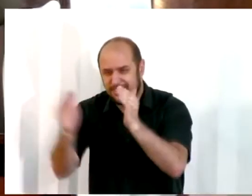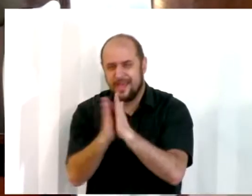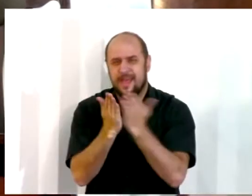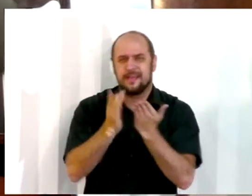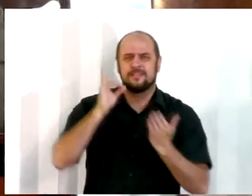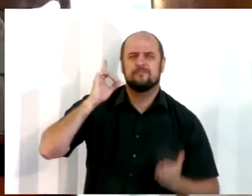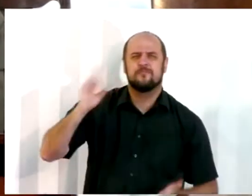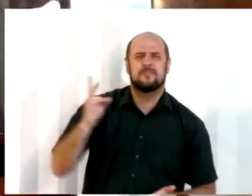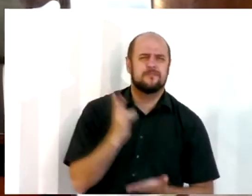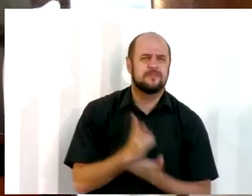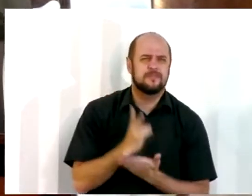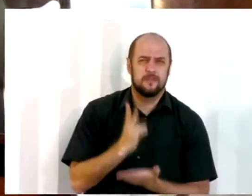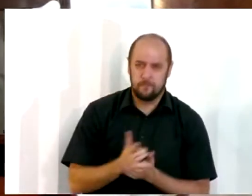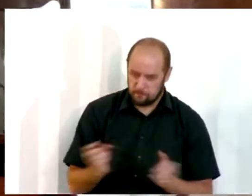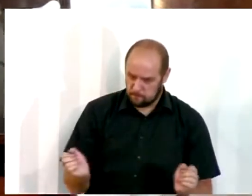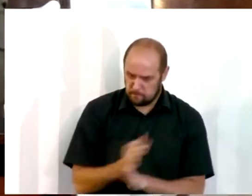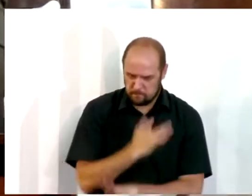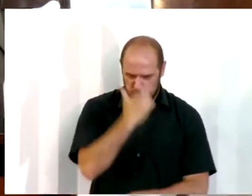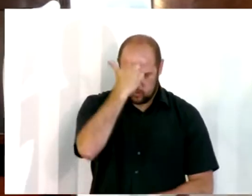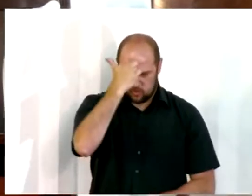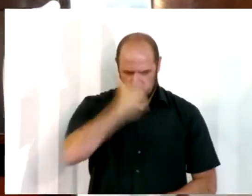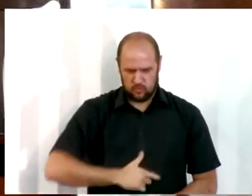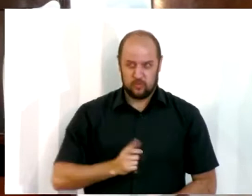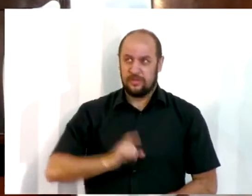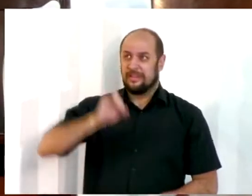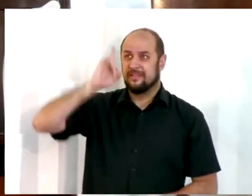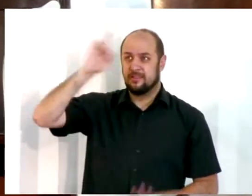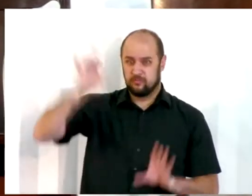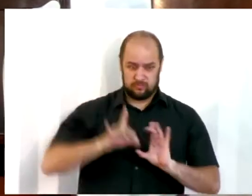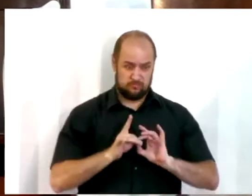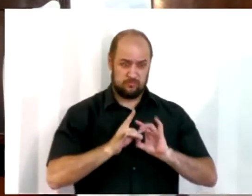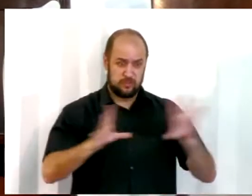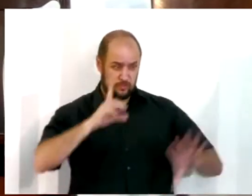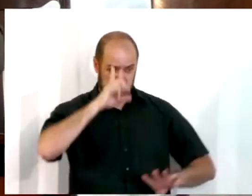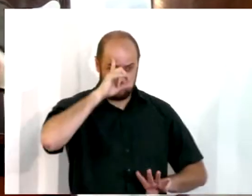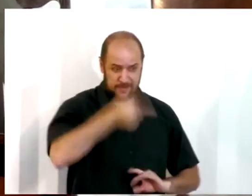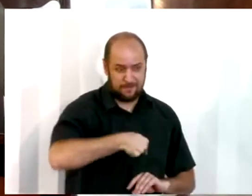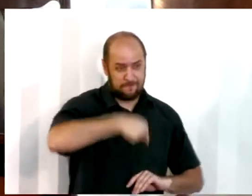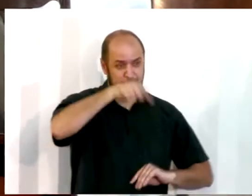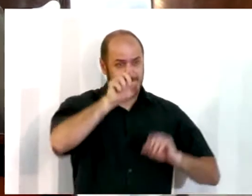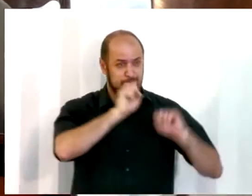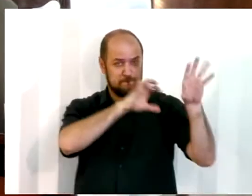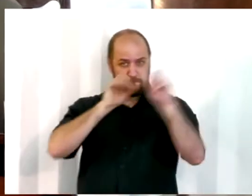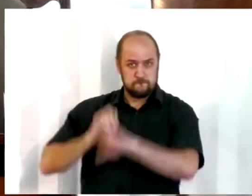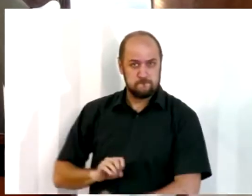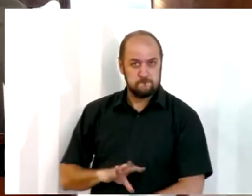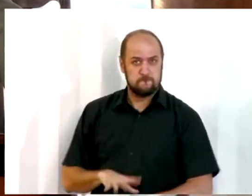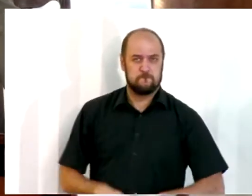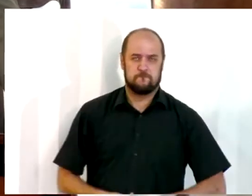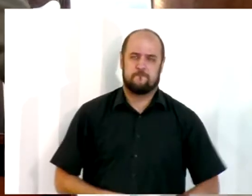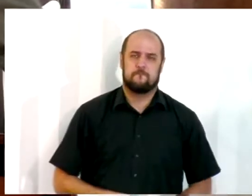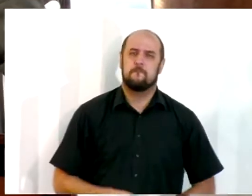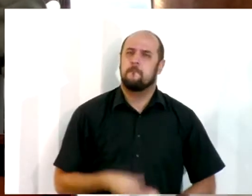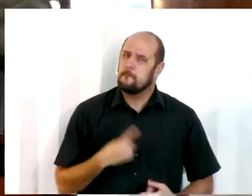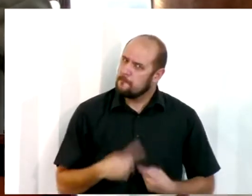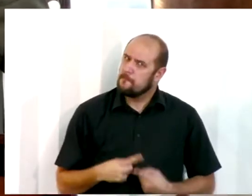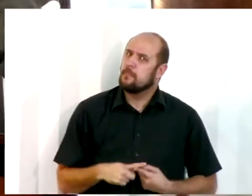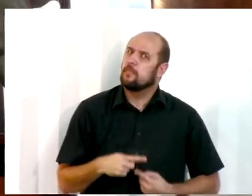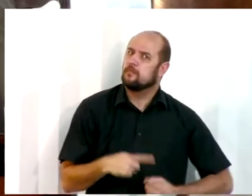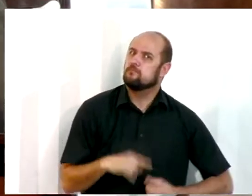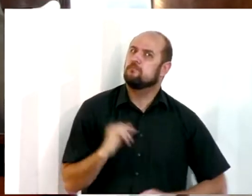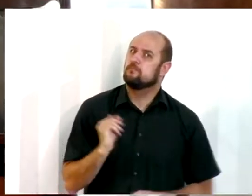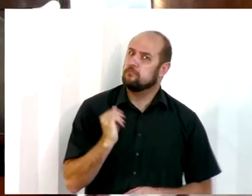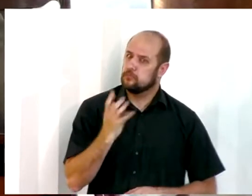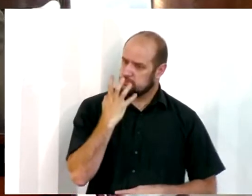portanto, ele está credenciado autorizado por Deus para ensinar a palavra. Porque isso é uma questão muito séria,